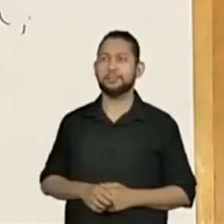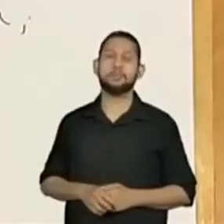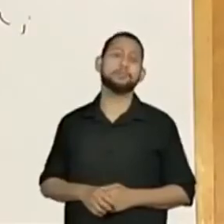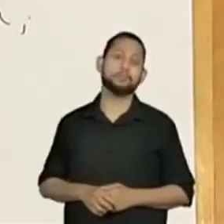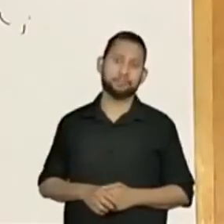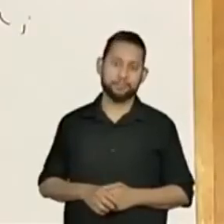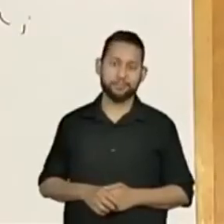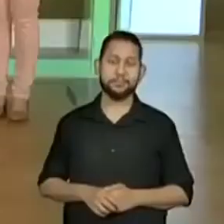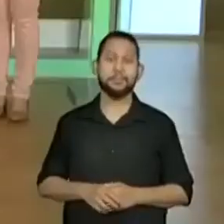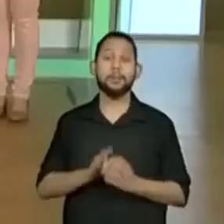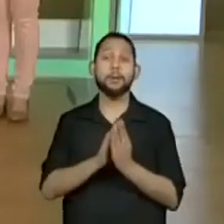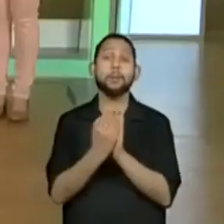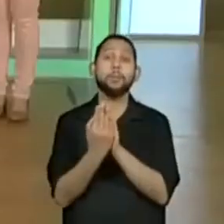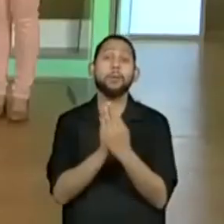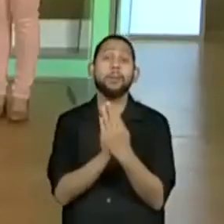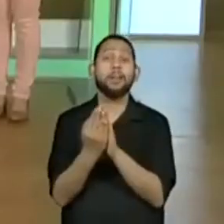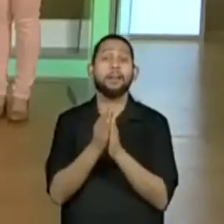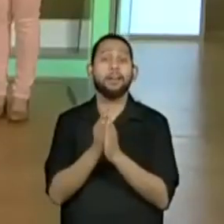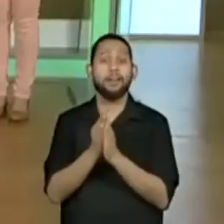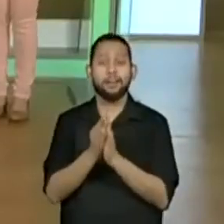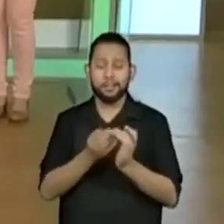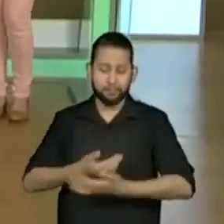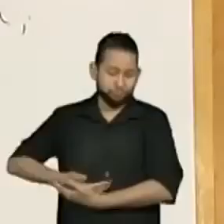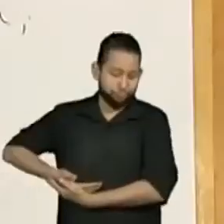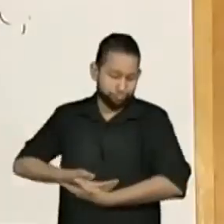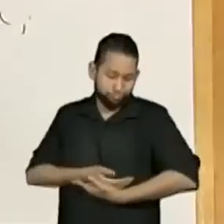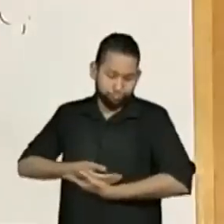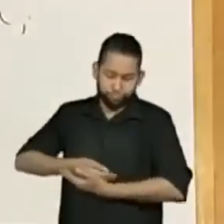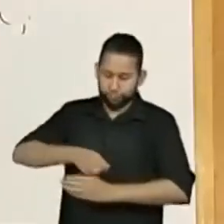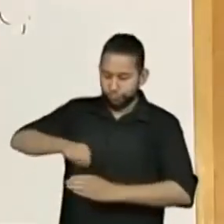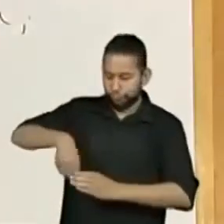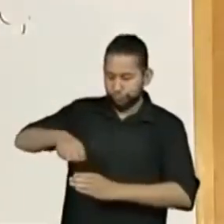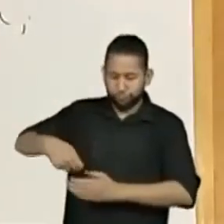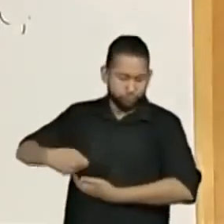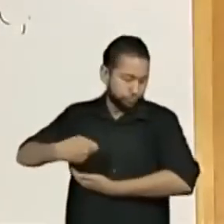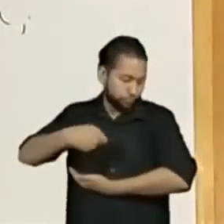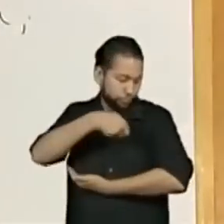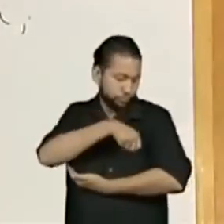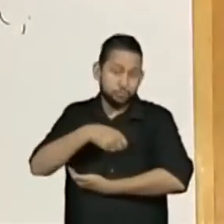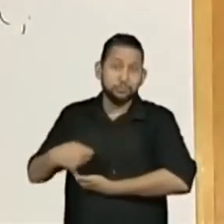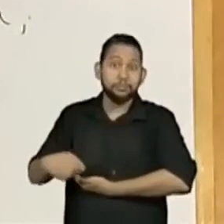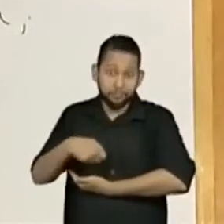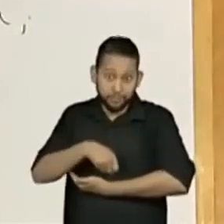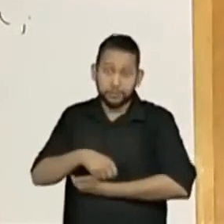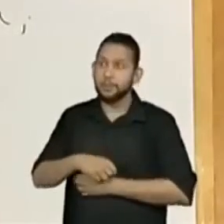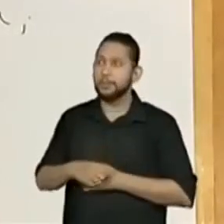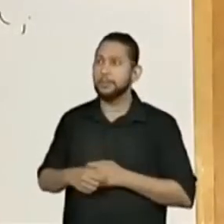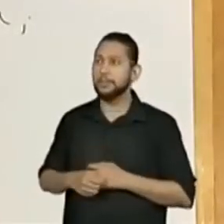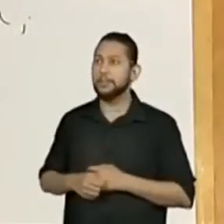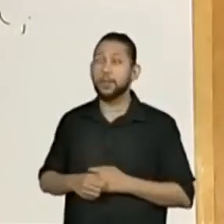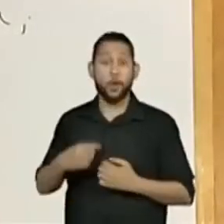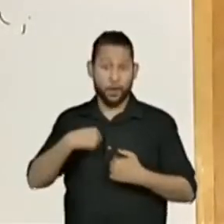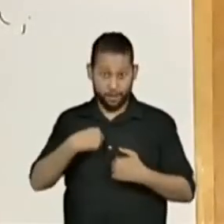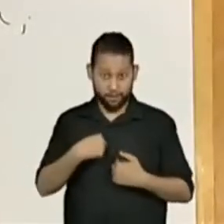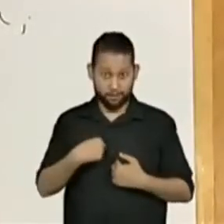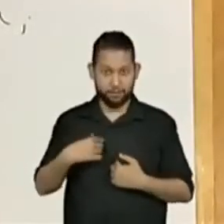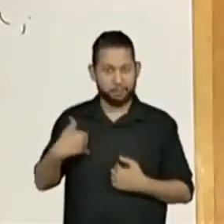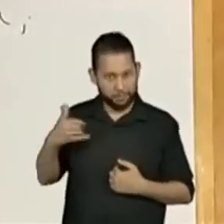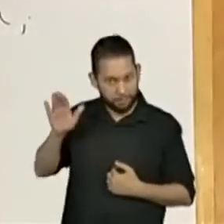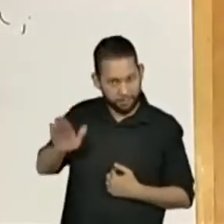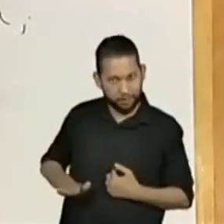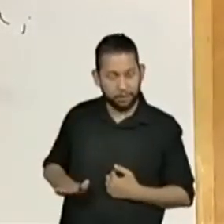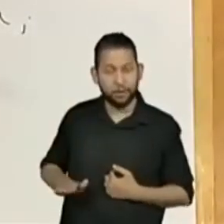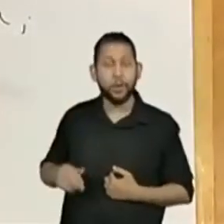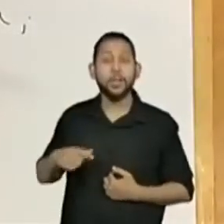Queimada. Boneca. Brincar de boneca. Brincar de boneca. Legal. Eu tinha muitas bonecas de pano. Quando eu era criança.